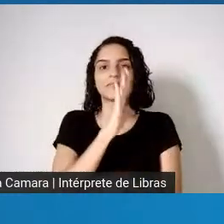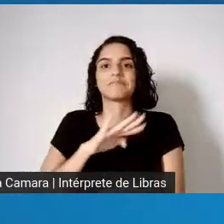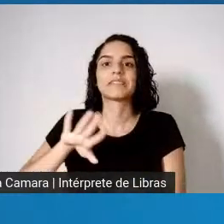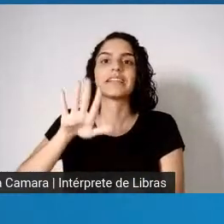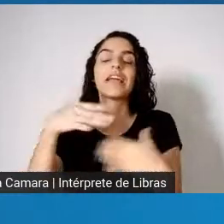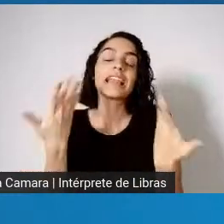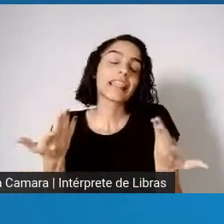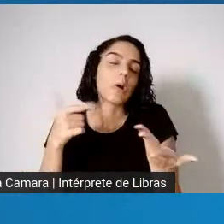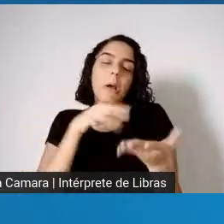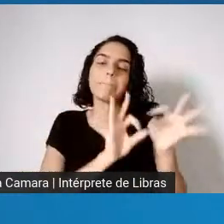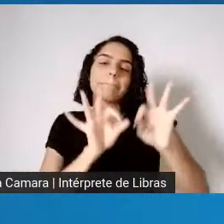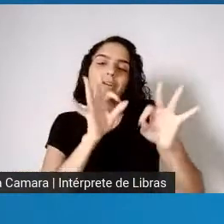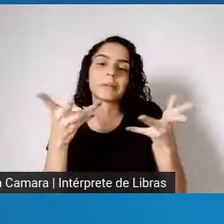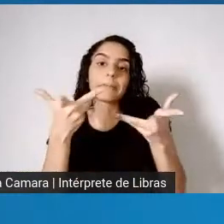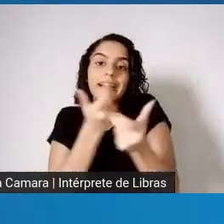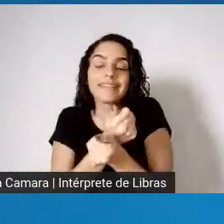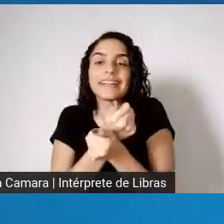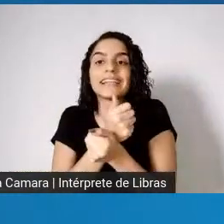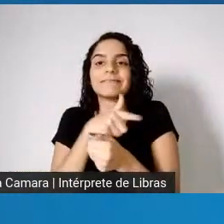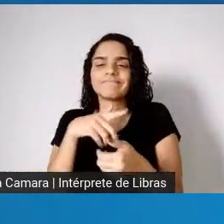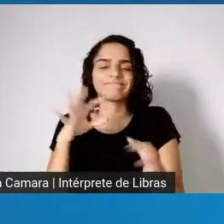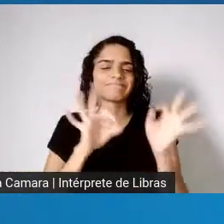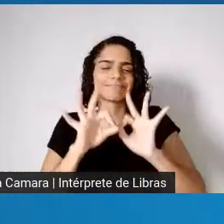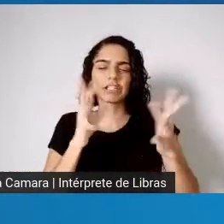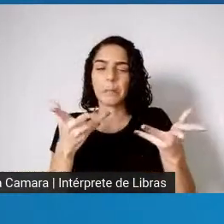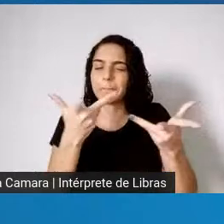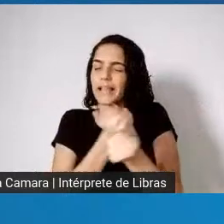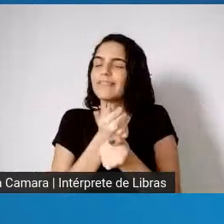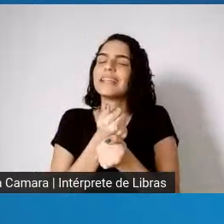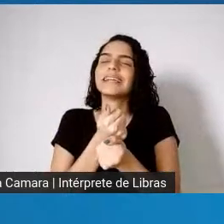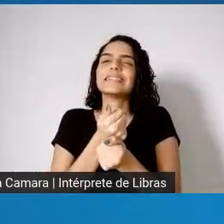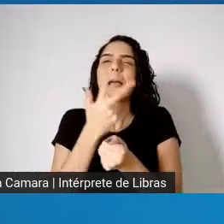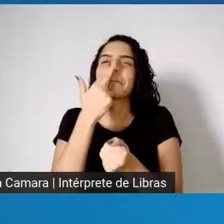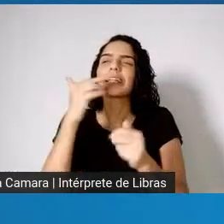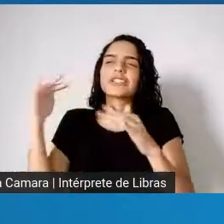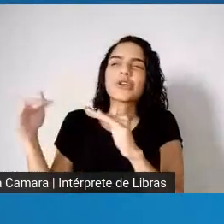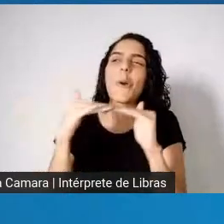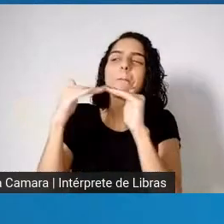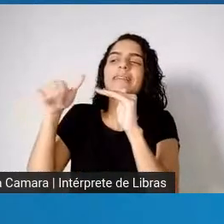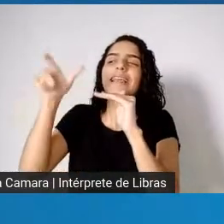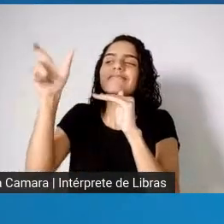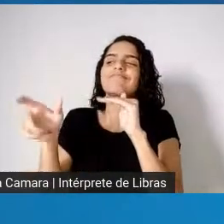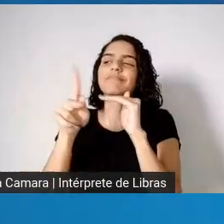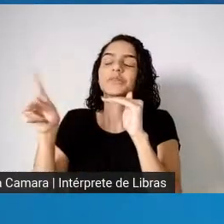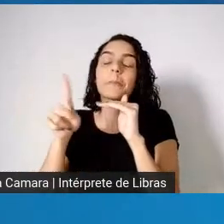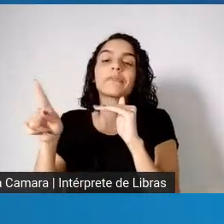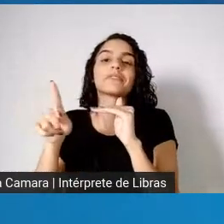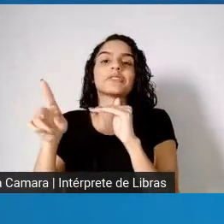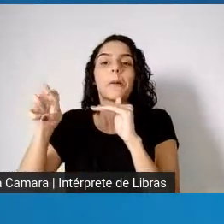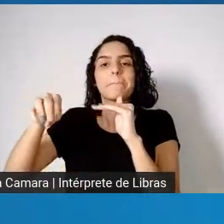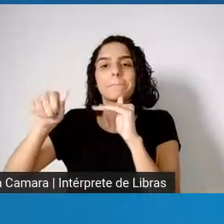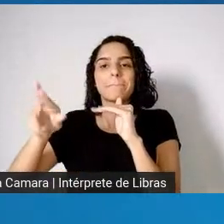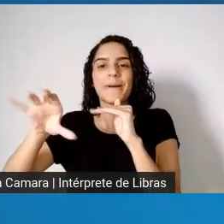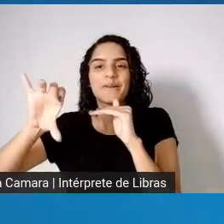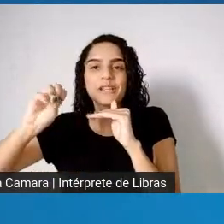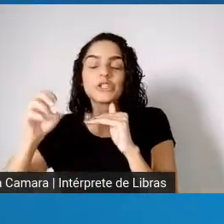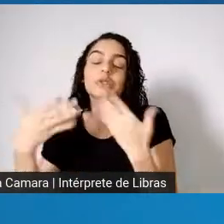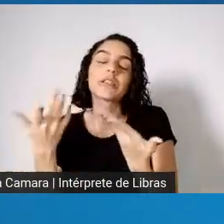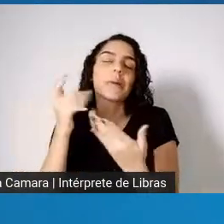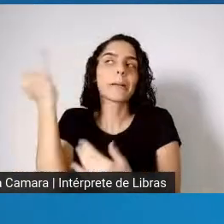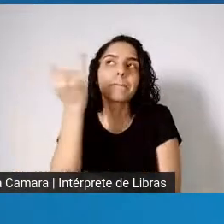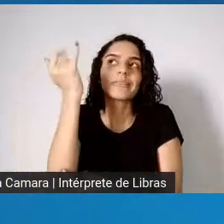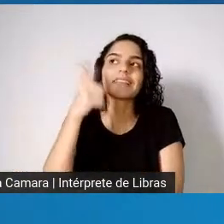espetacular, né, e um empreendimento à altura do professor Maurício Barreto, acho, então, que é super importante tê-lo aqui